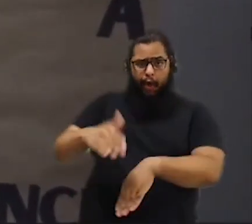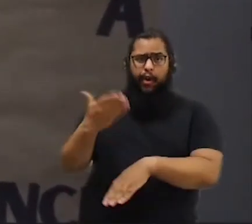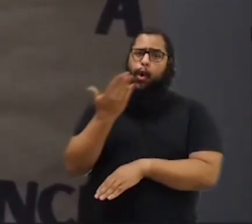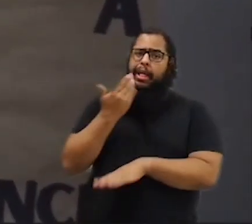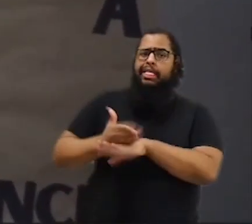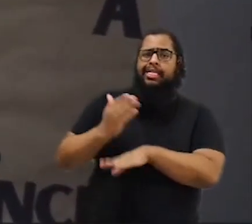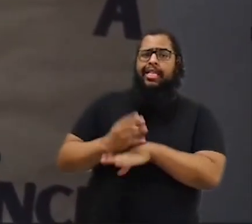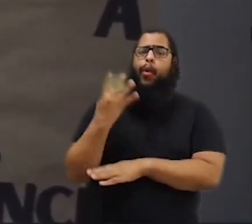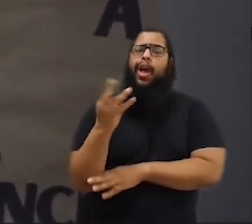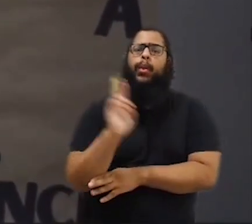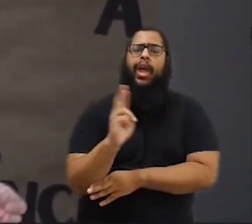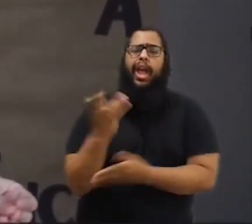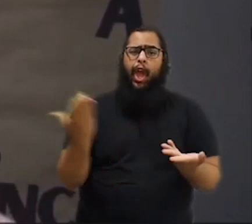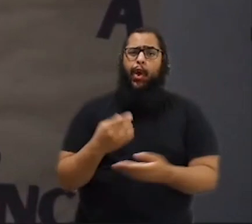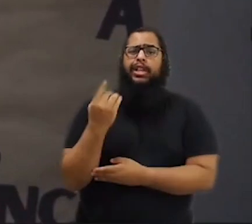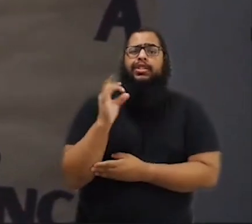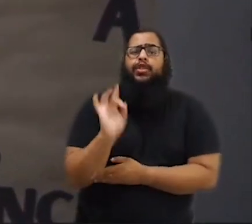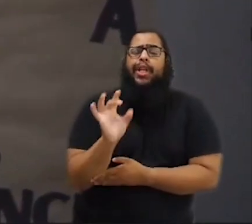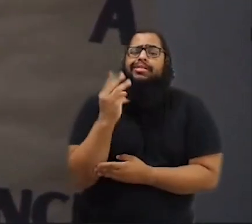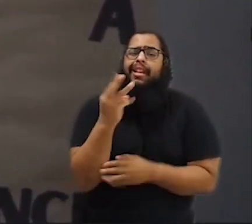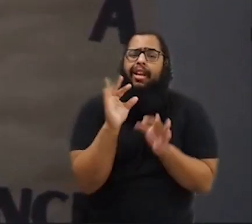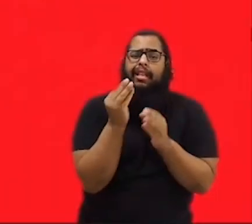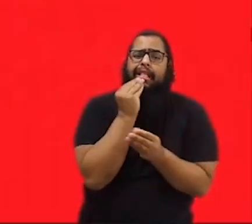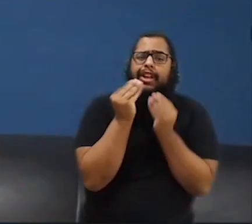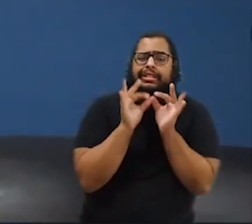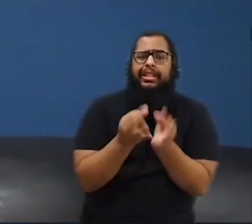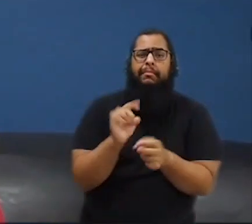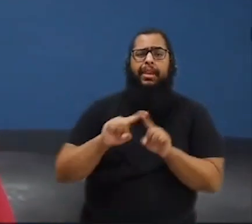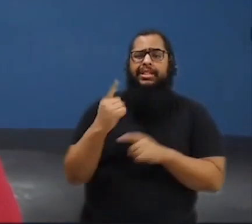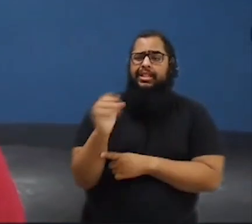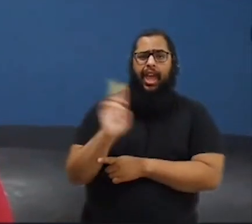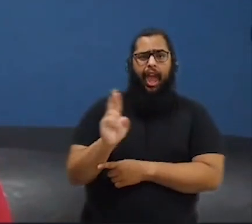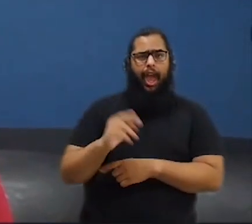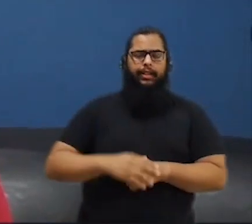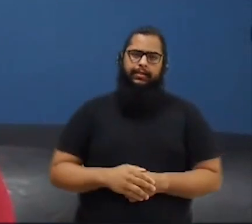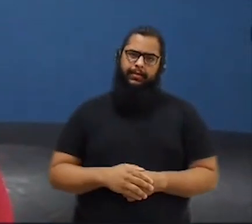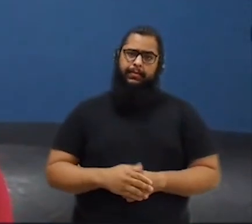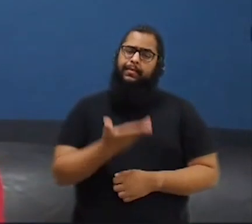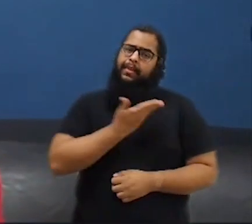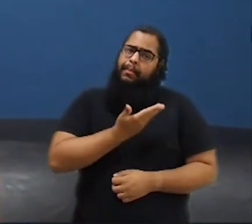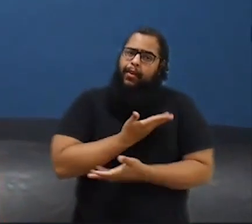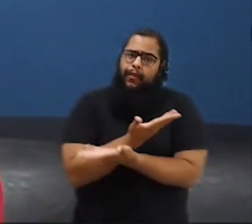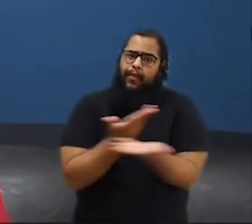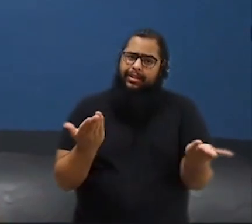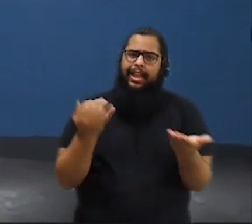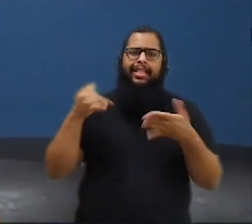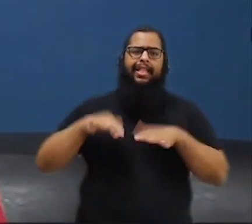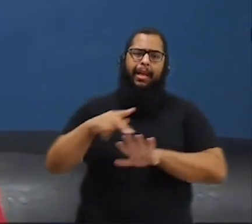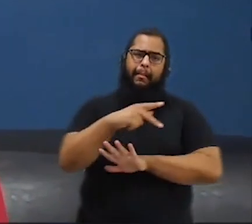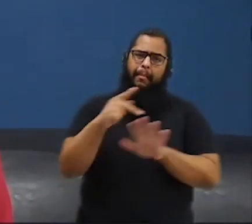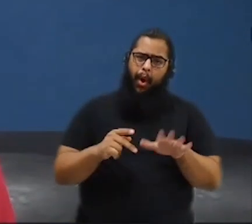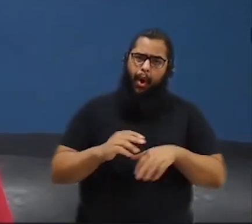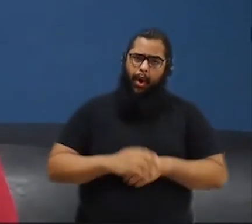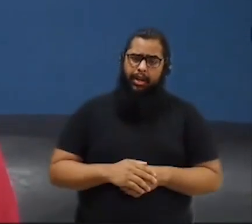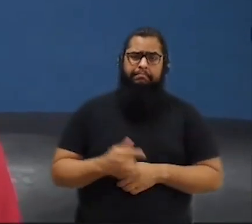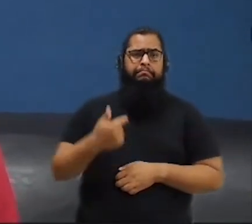4 reais. Hoje em dia são 3 lanchinhos por 100. Companheiros e companheiras do Integra Poli, fui na minha zoa, que estão